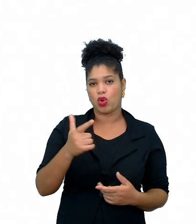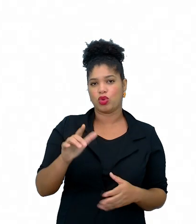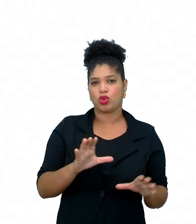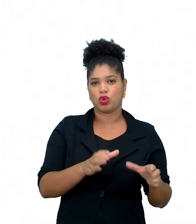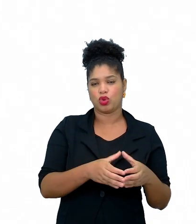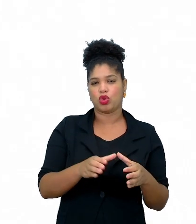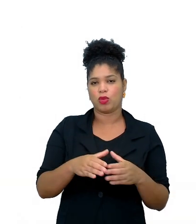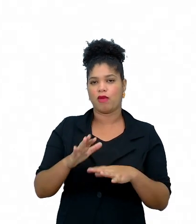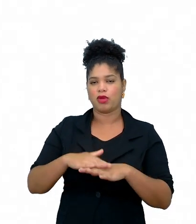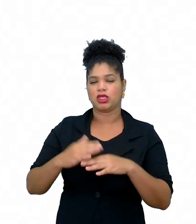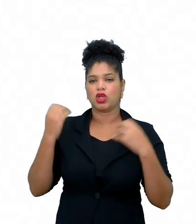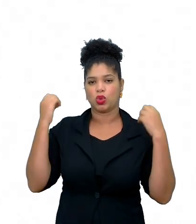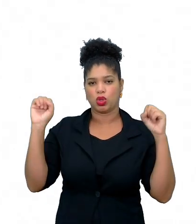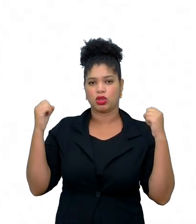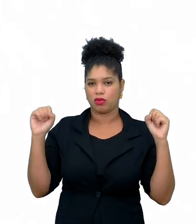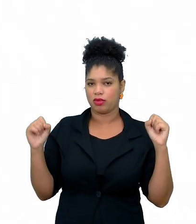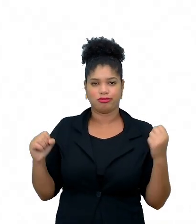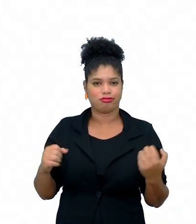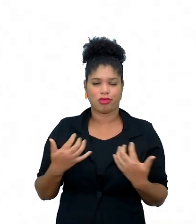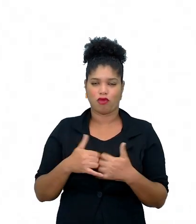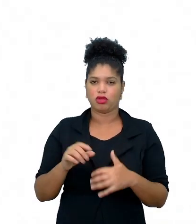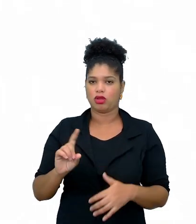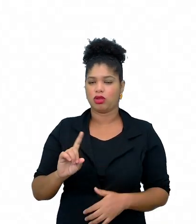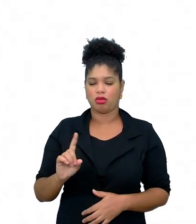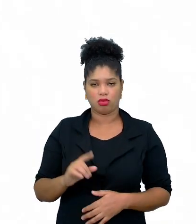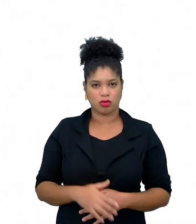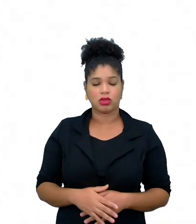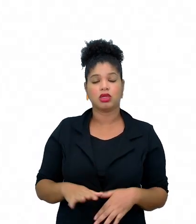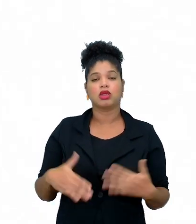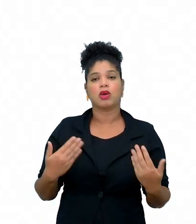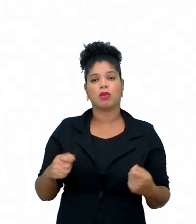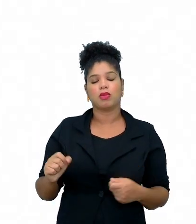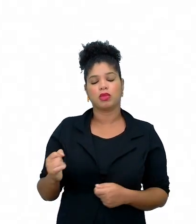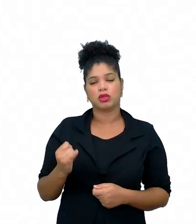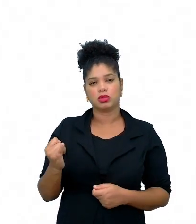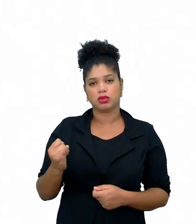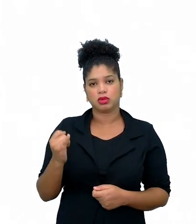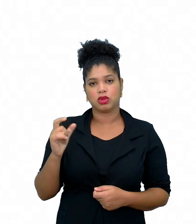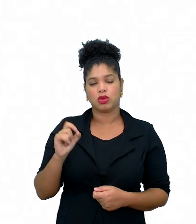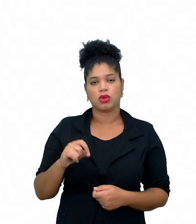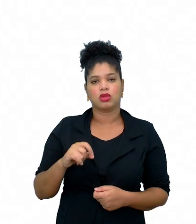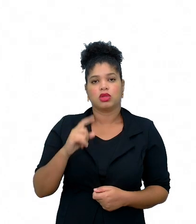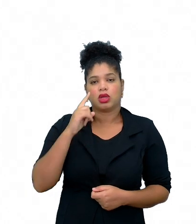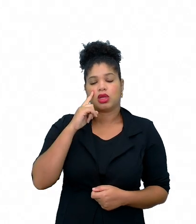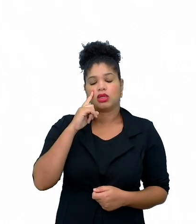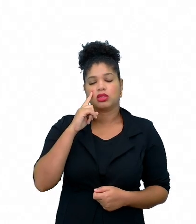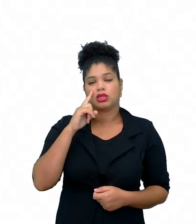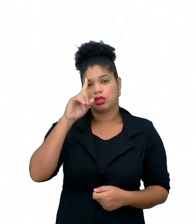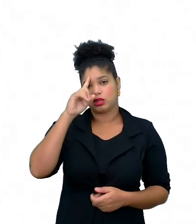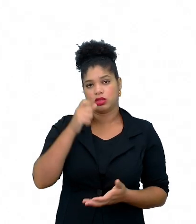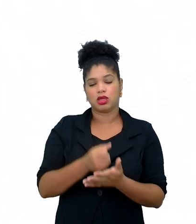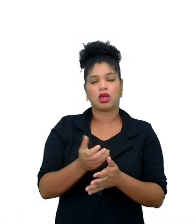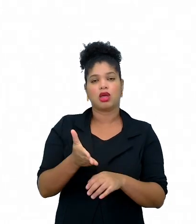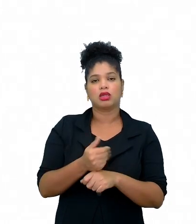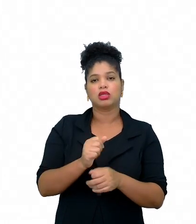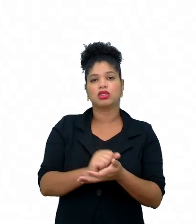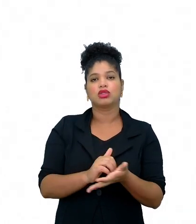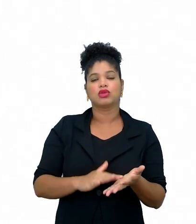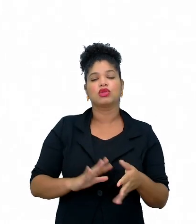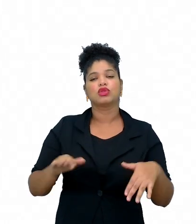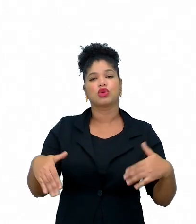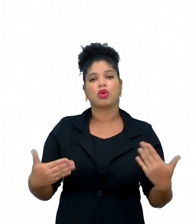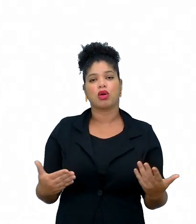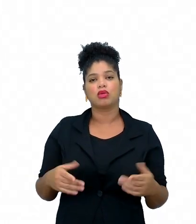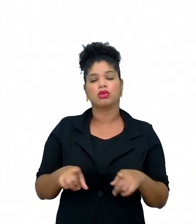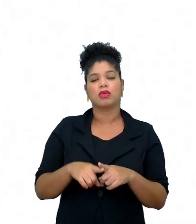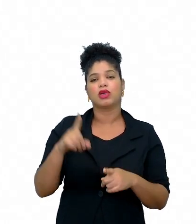física, por exemplo. Não funciona. Então, é preciso definir as atividades, os graus de atividade, de